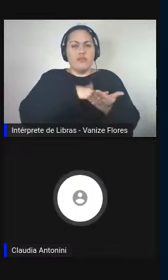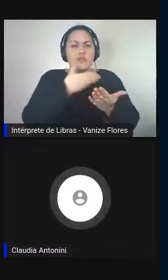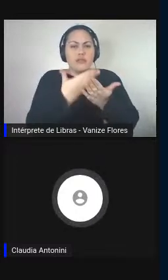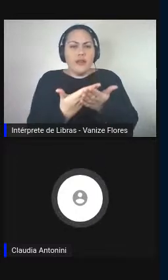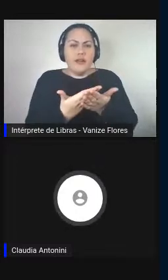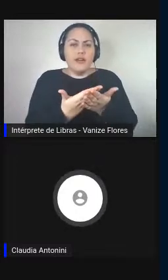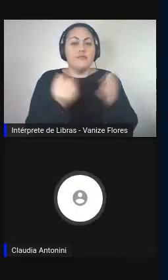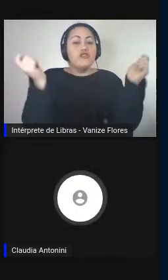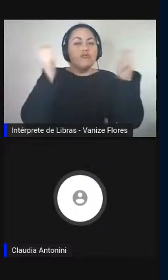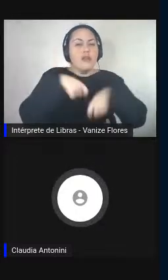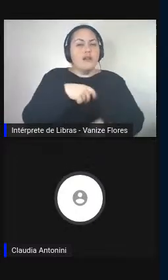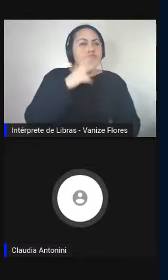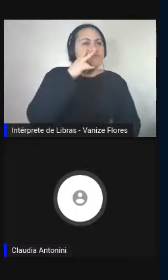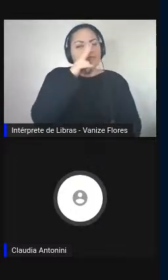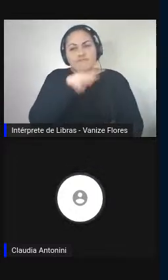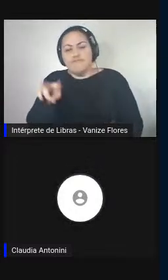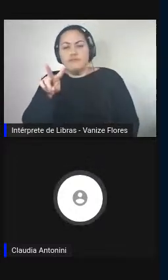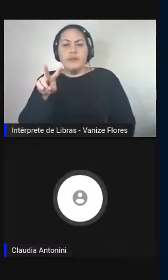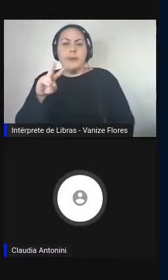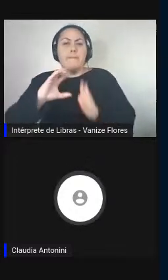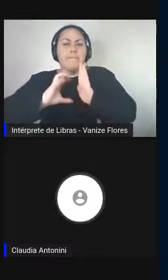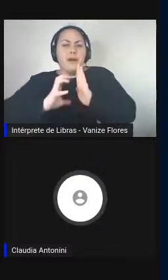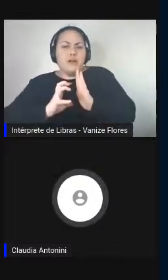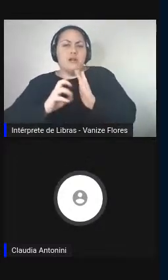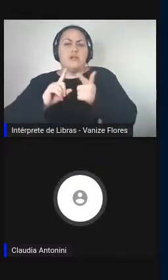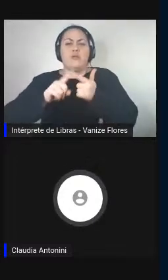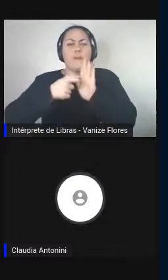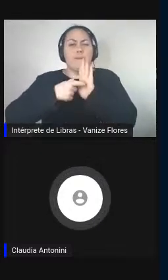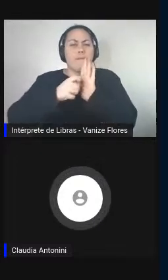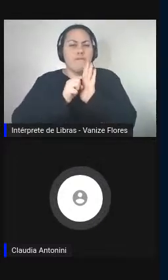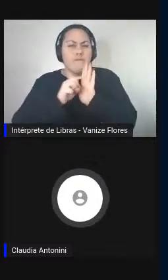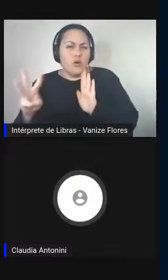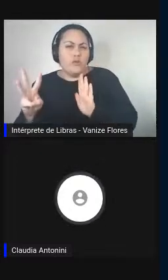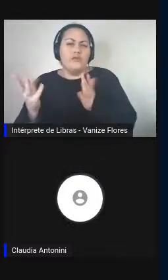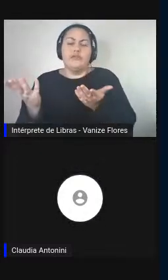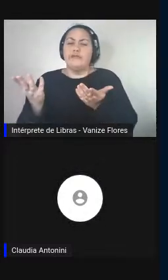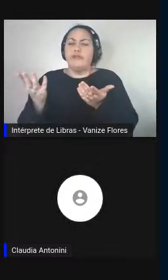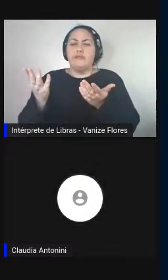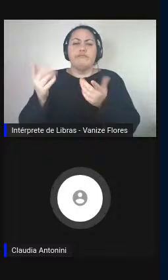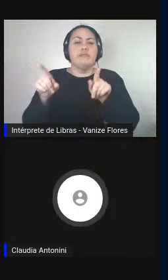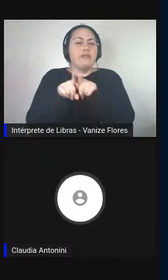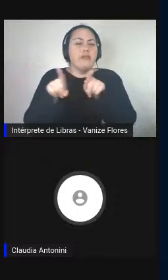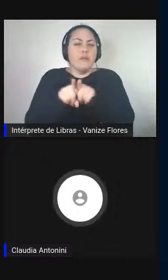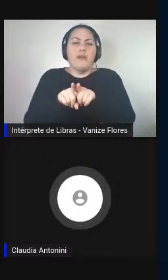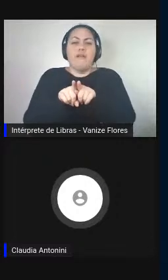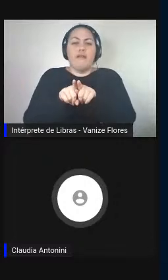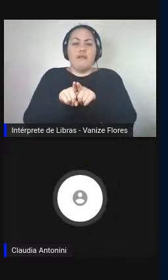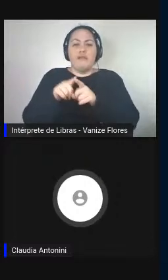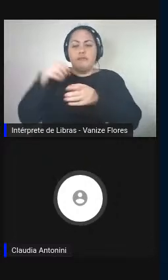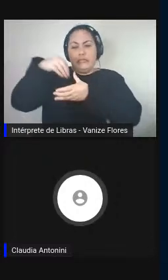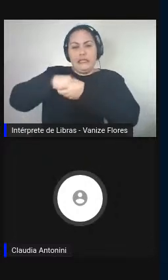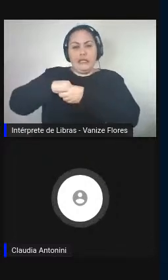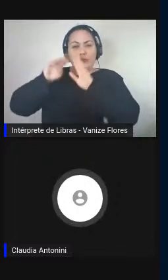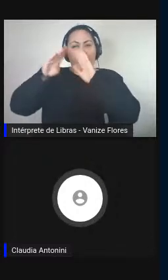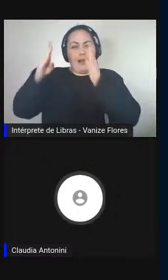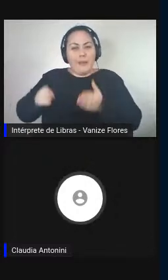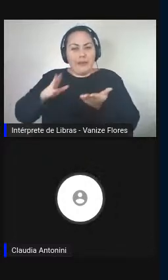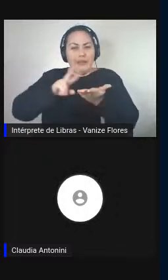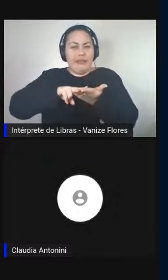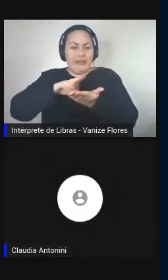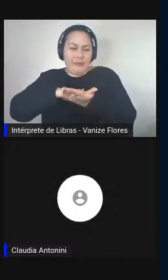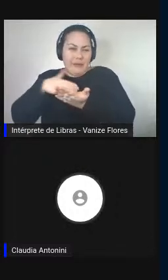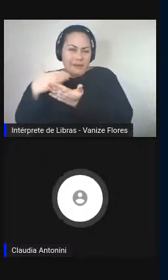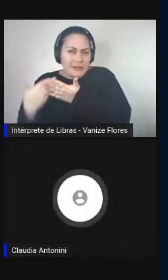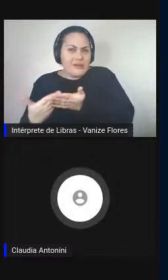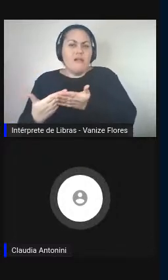bancos de dados, de softwares, nas próprias cabines de interpretação e assim por diante,